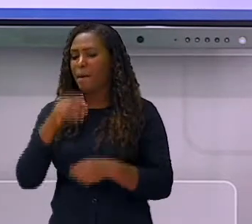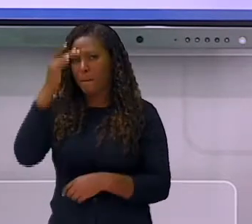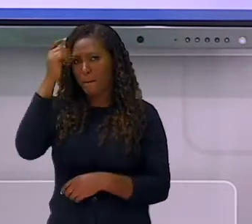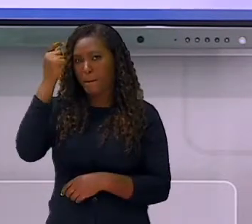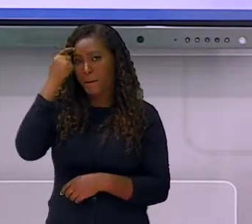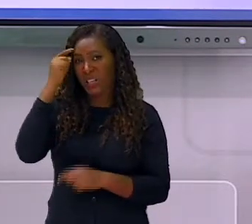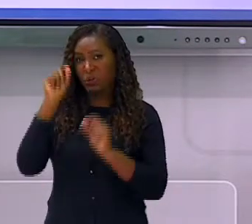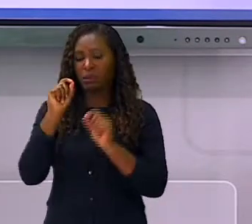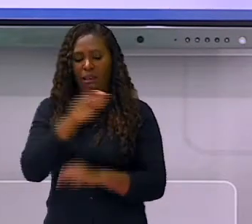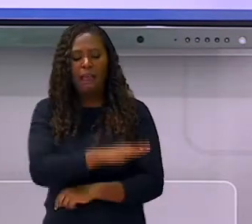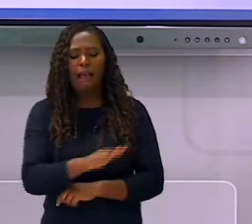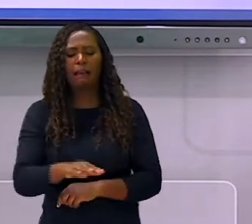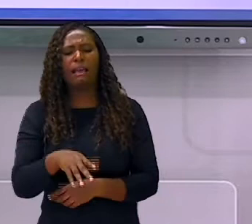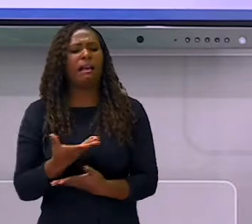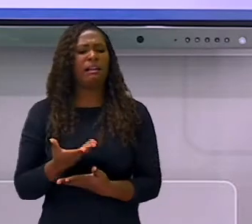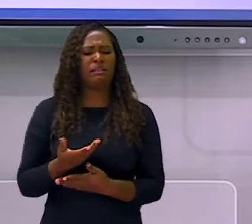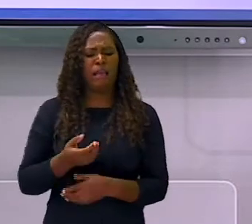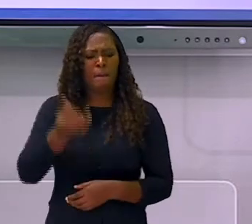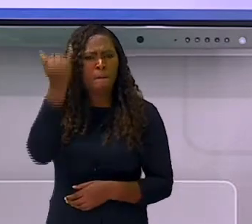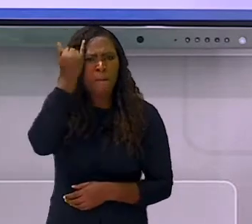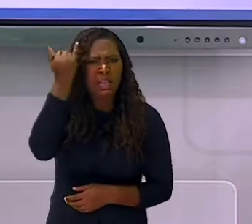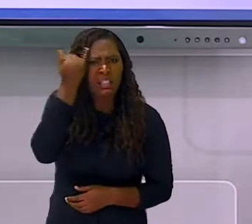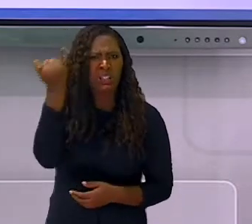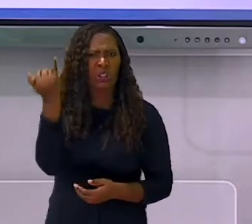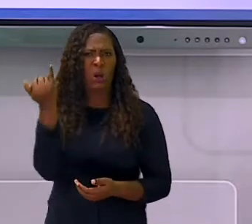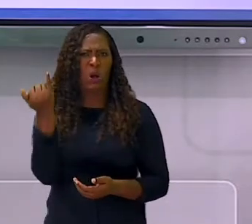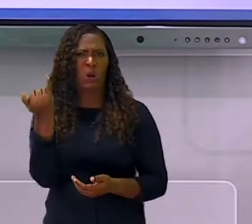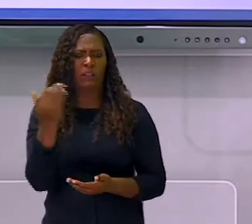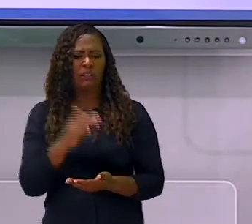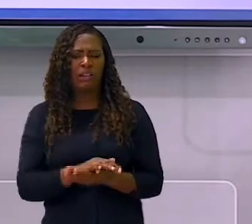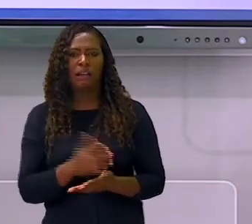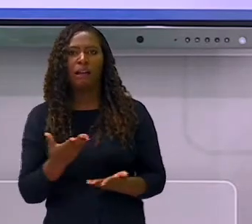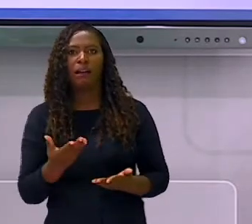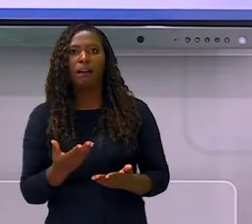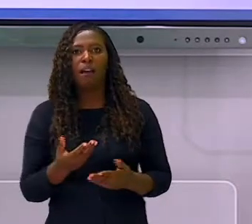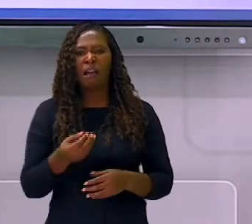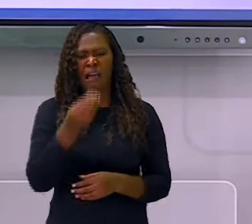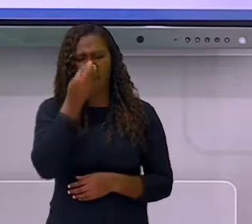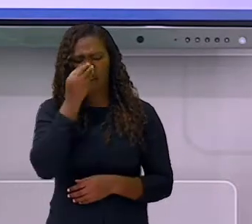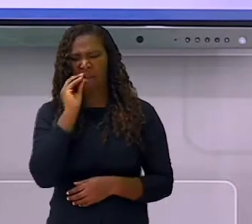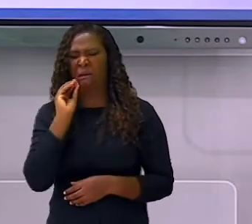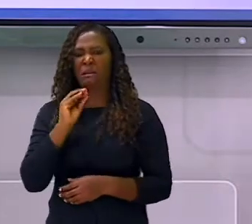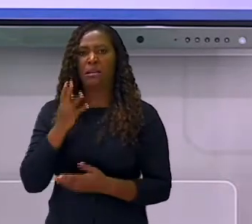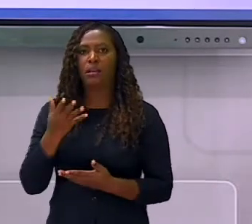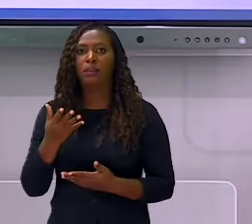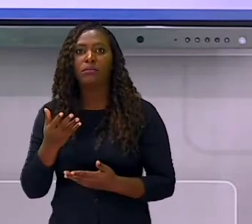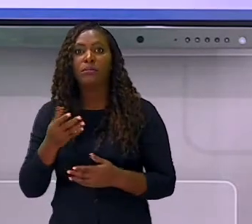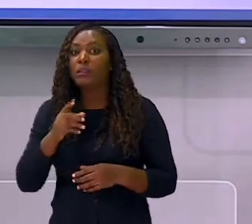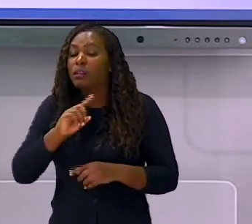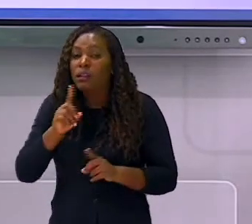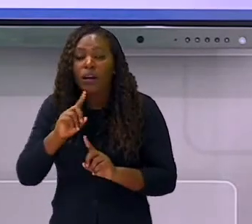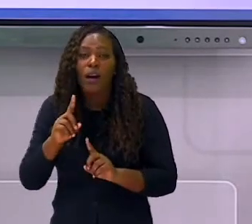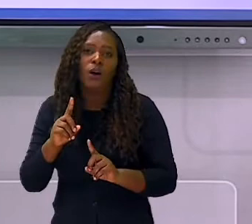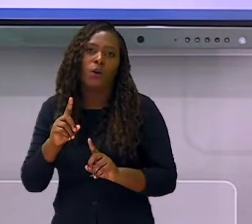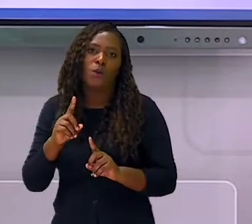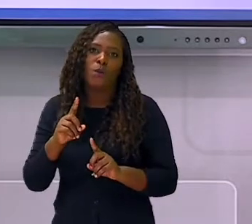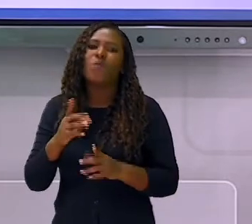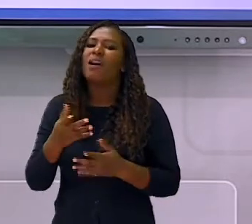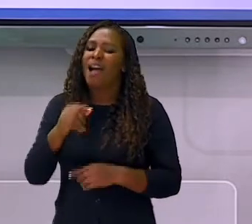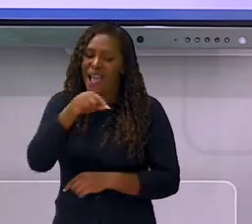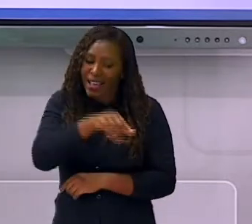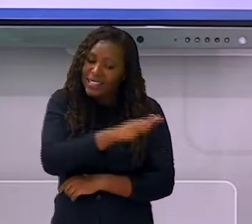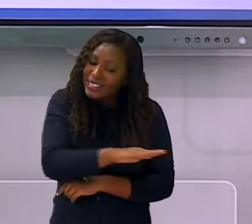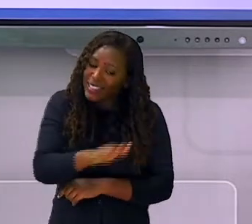de comprometimento da inteligência, né? O que não é certo a gente pensar, porque essas pessoas costumam ser muito inteligentes e